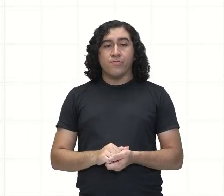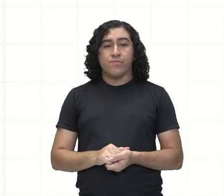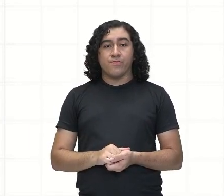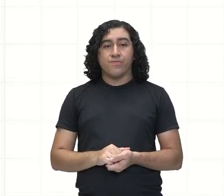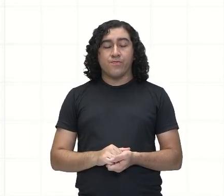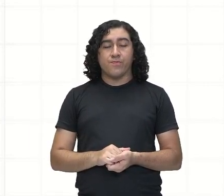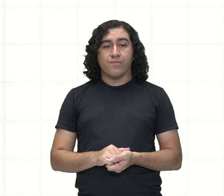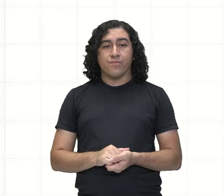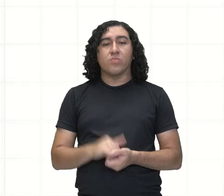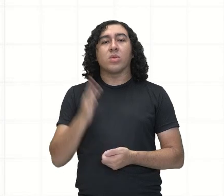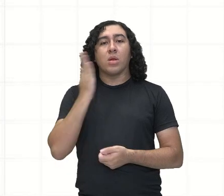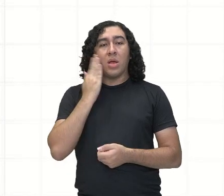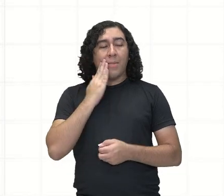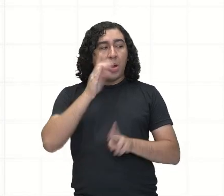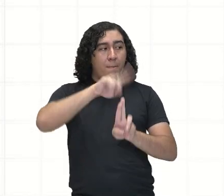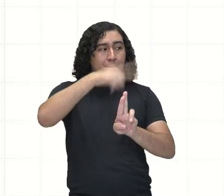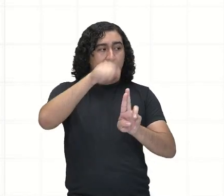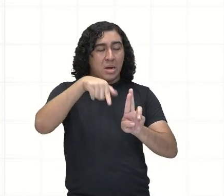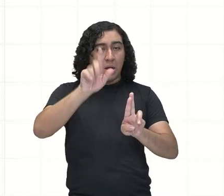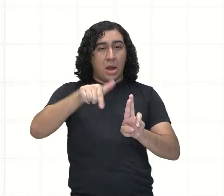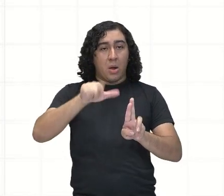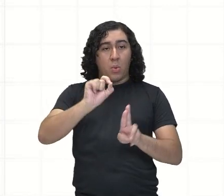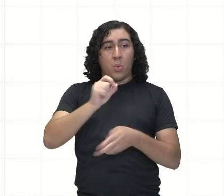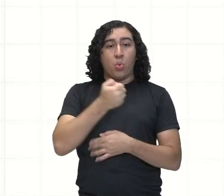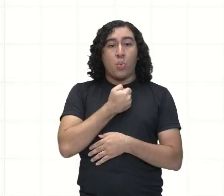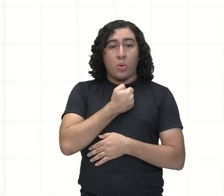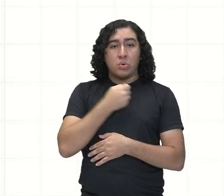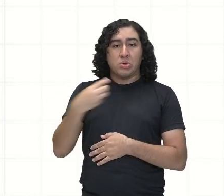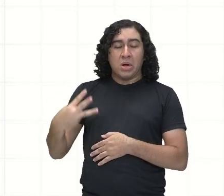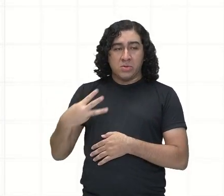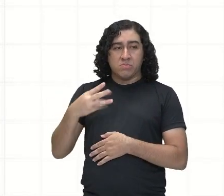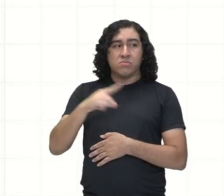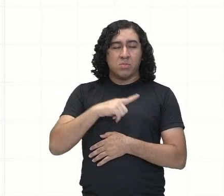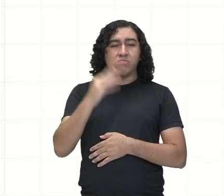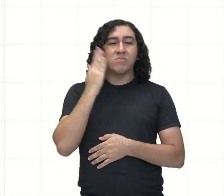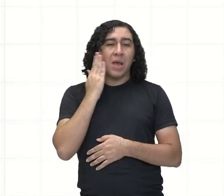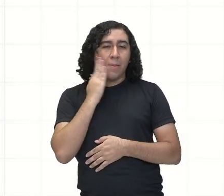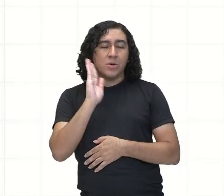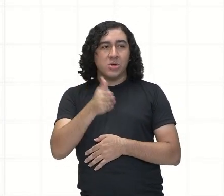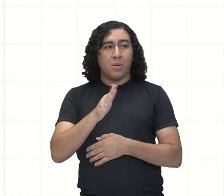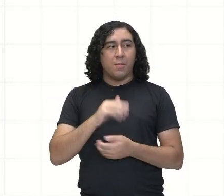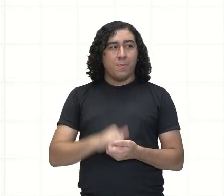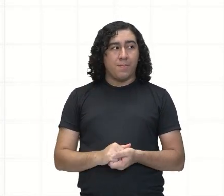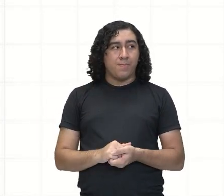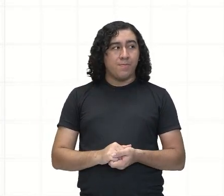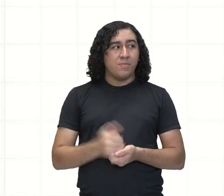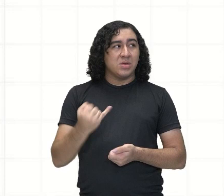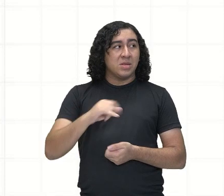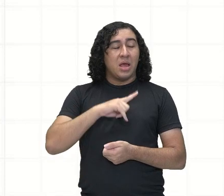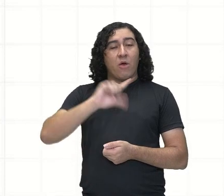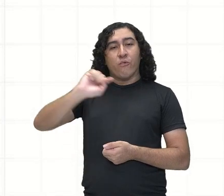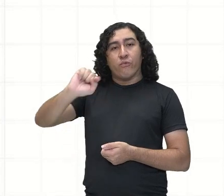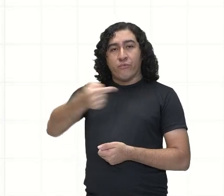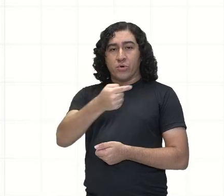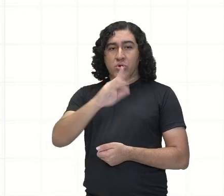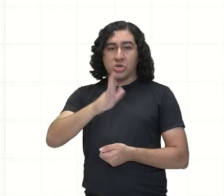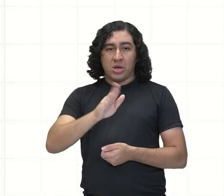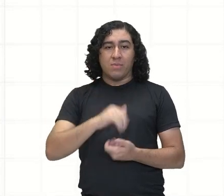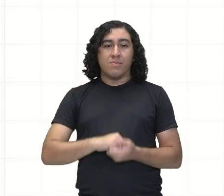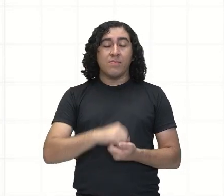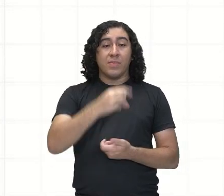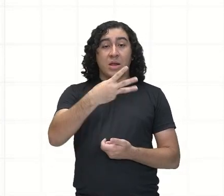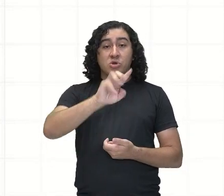tá? Nós sabemos aí que nós podemos... O número pi, considerando duas casas decimais. 3,